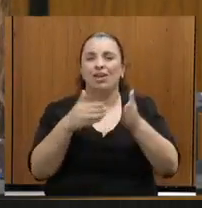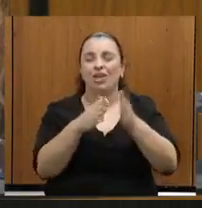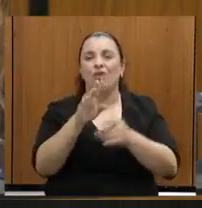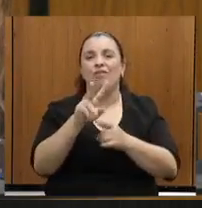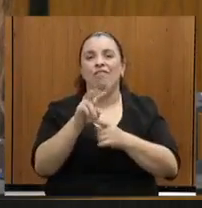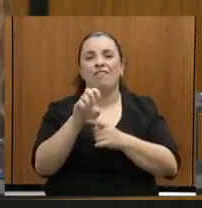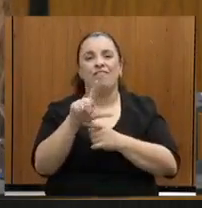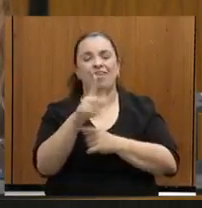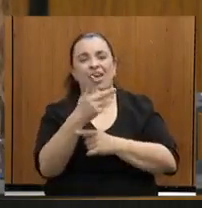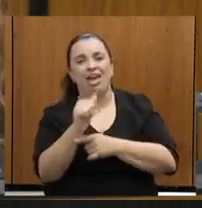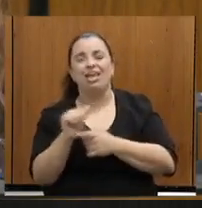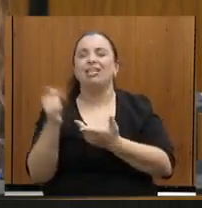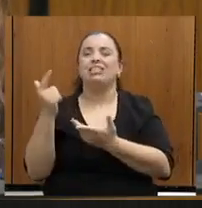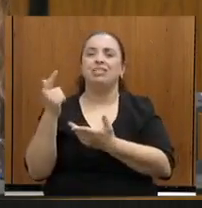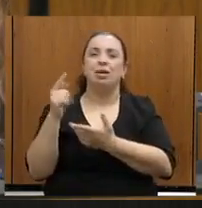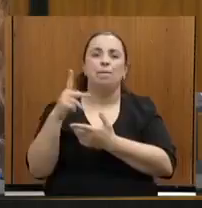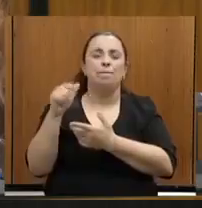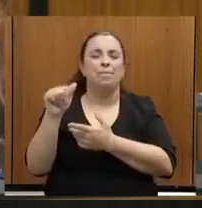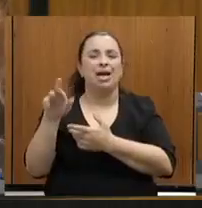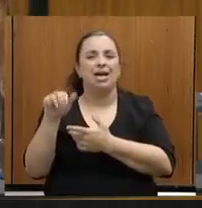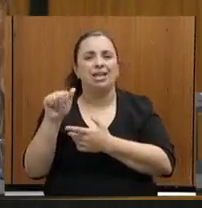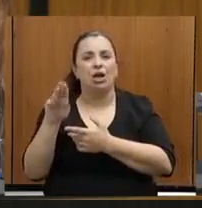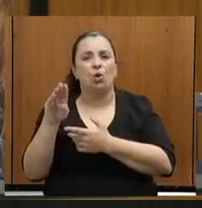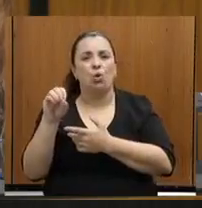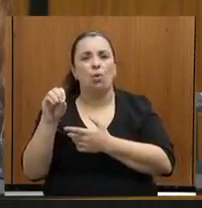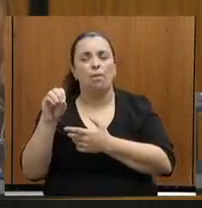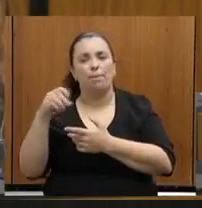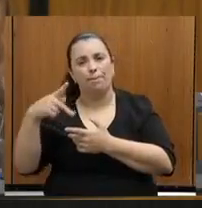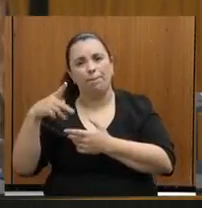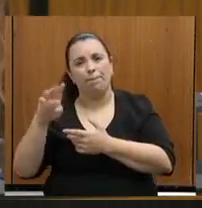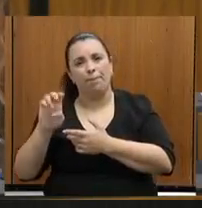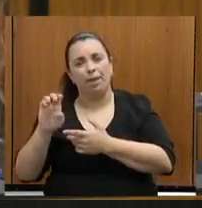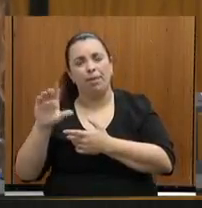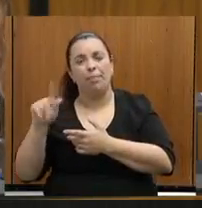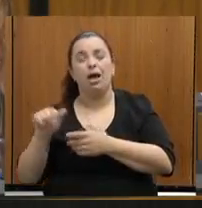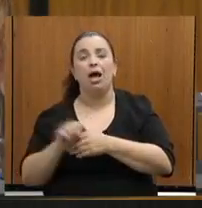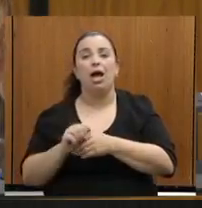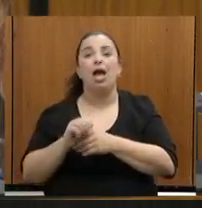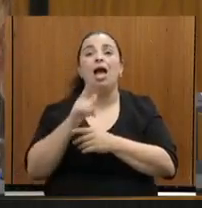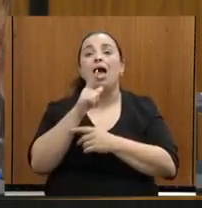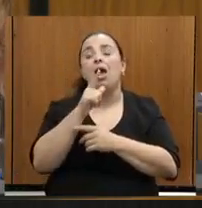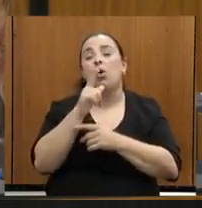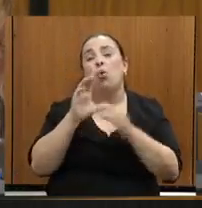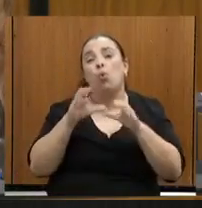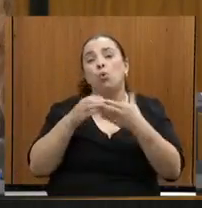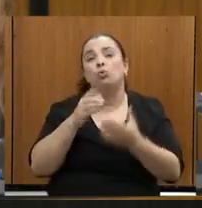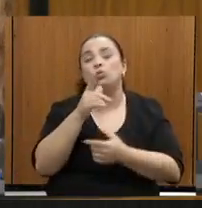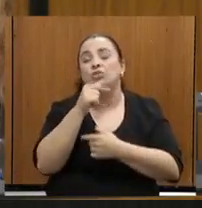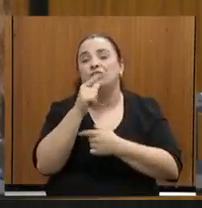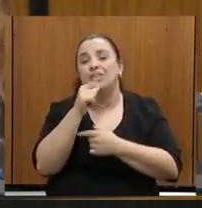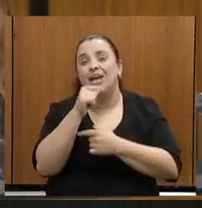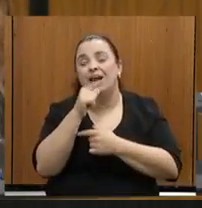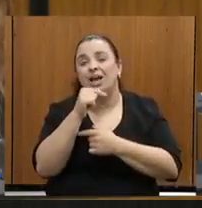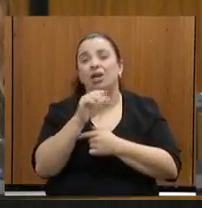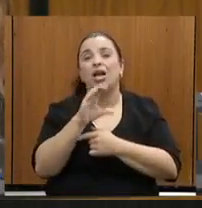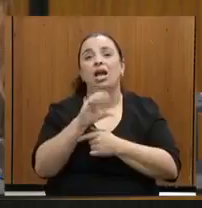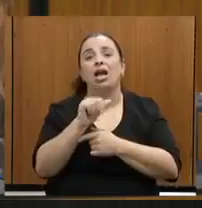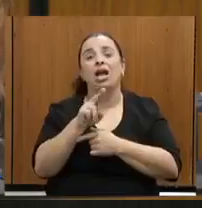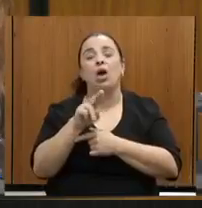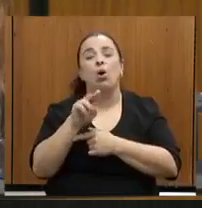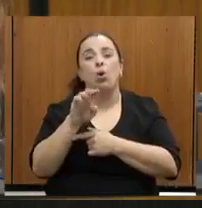aquífero, Cauê, principal reservatório de água subterrânea de todo o quadrilátero ferrífero.